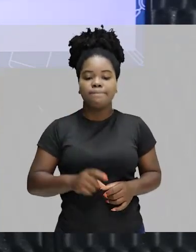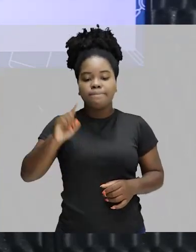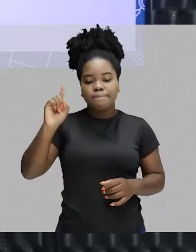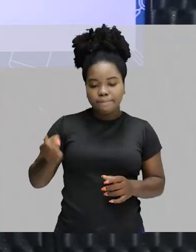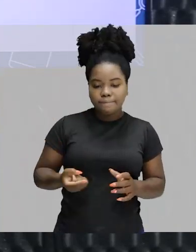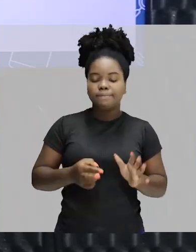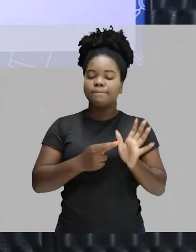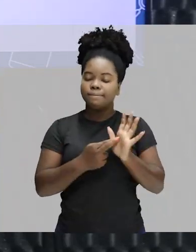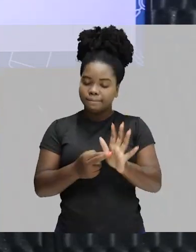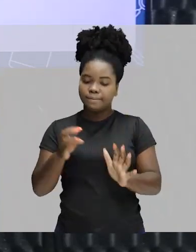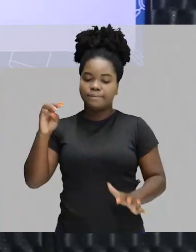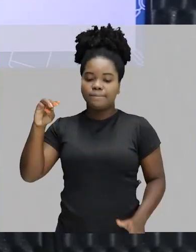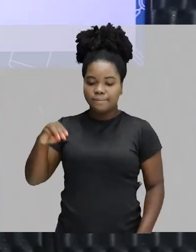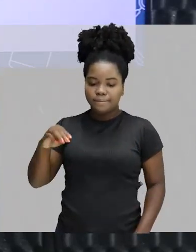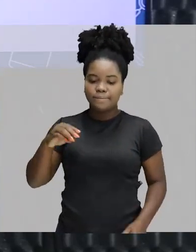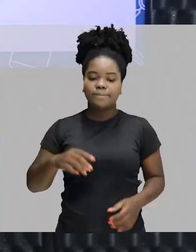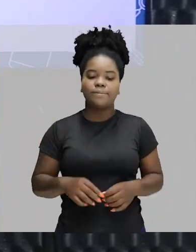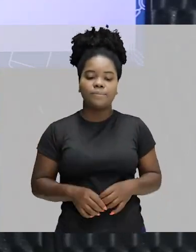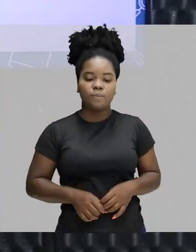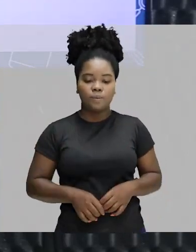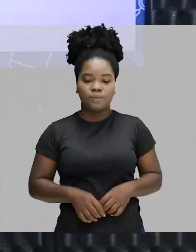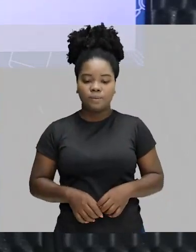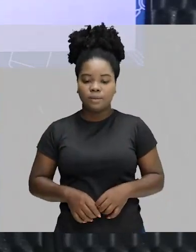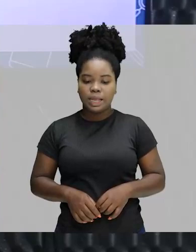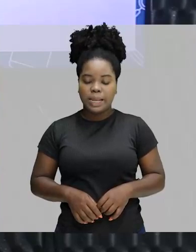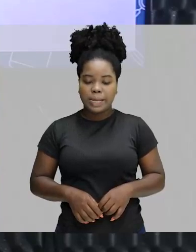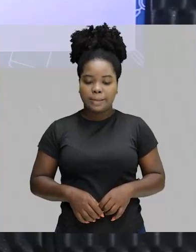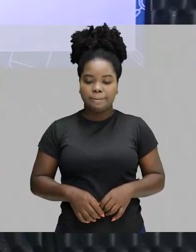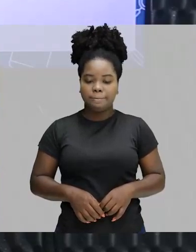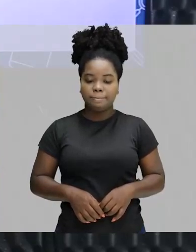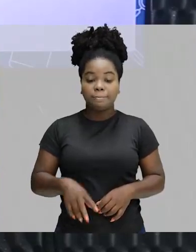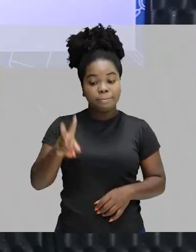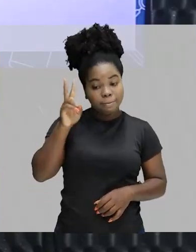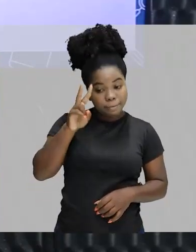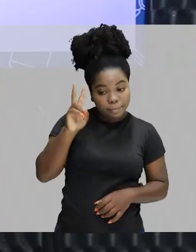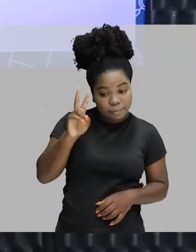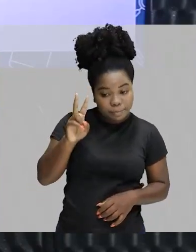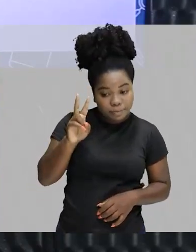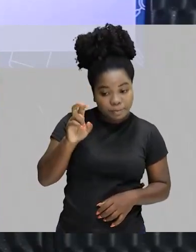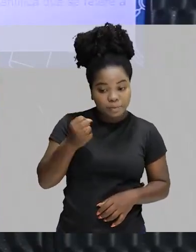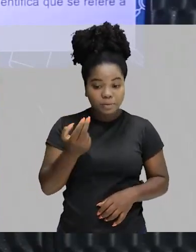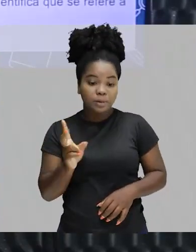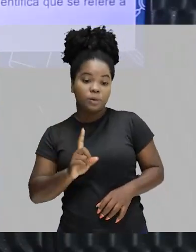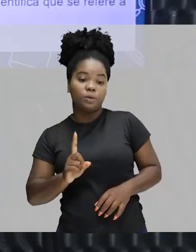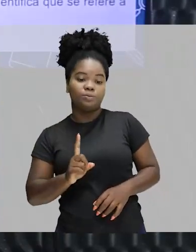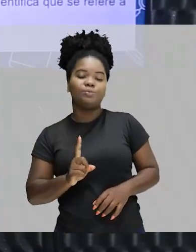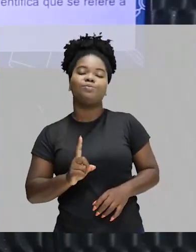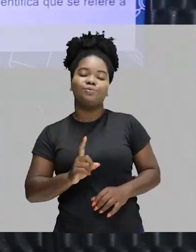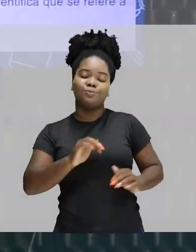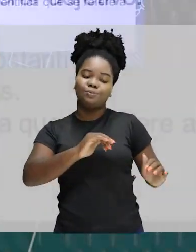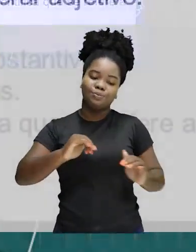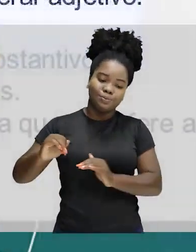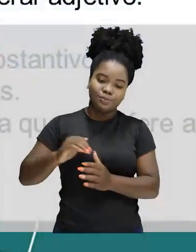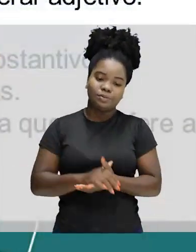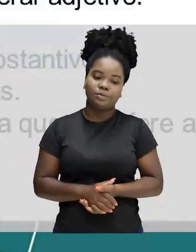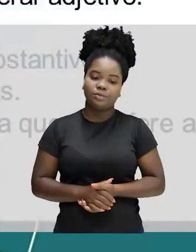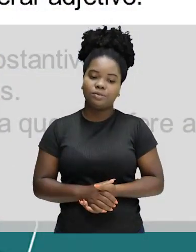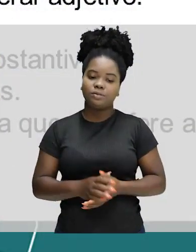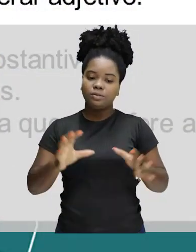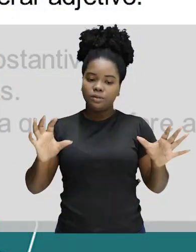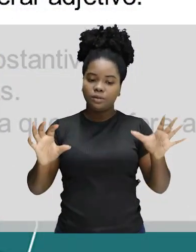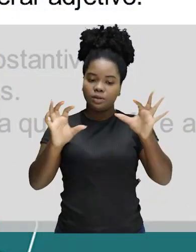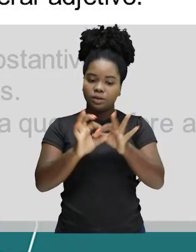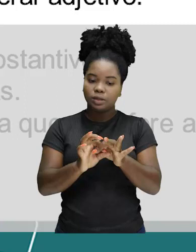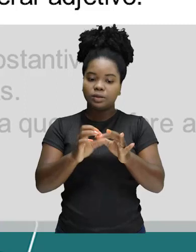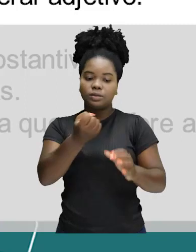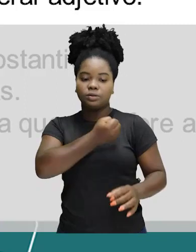E o 1.000 representado pela letra M. E aí, lembravam disso ou não? Agora, a ligação